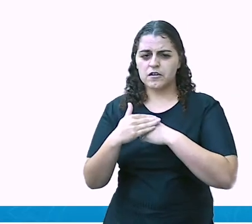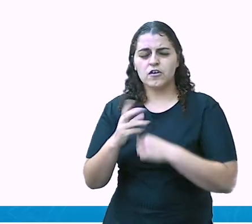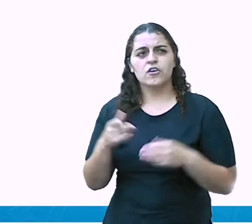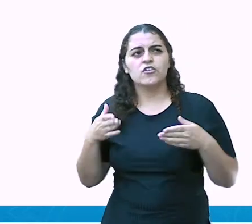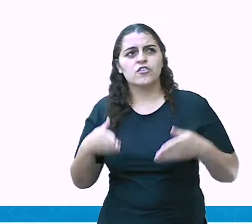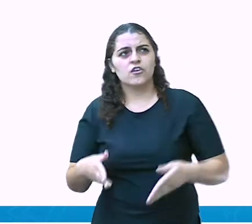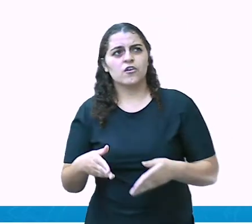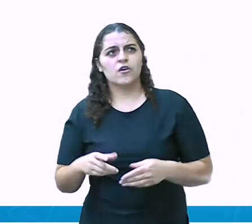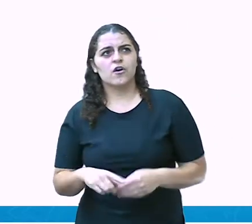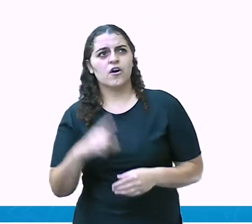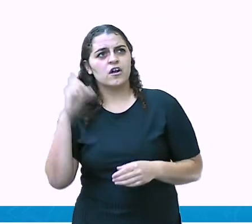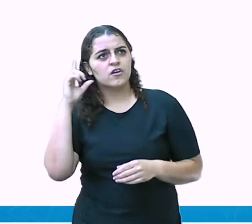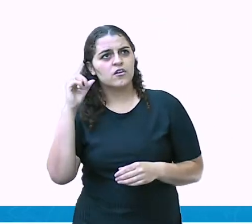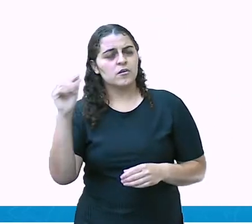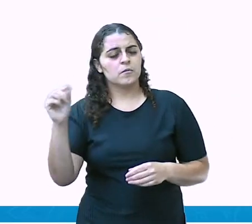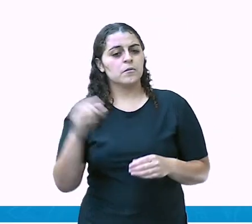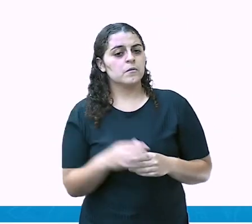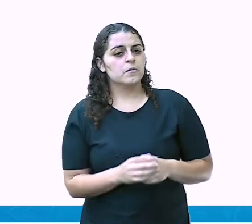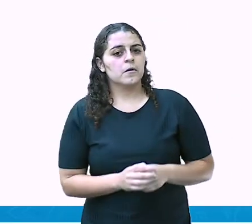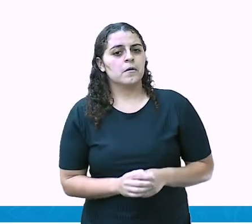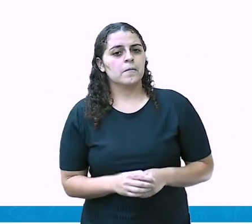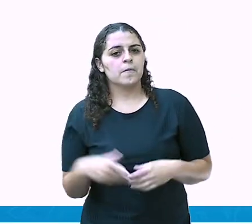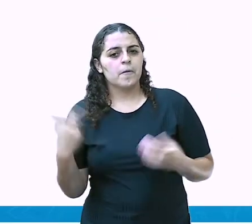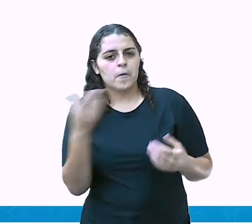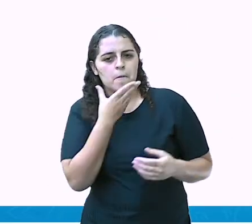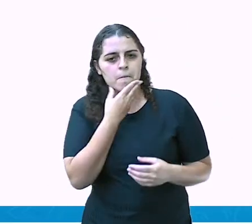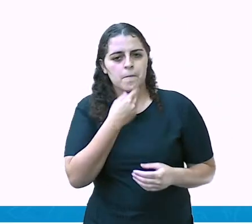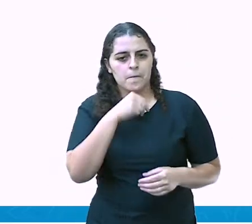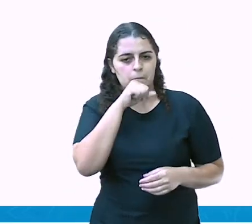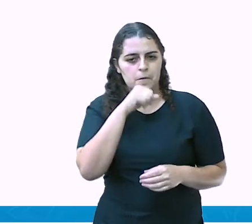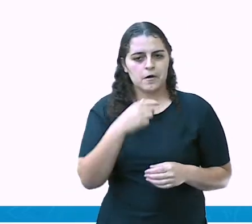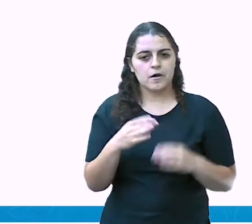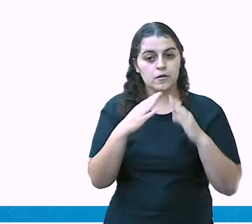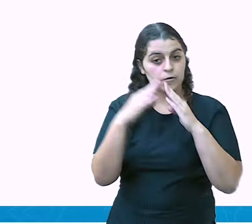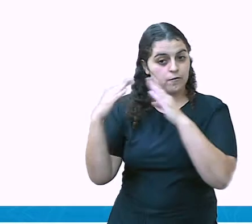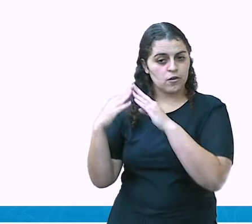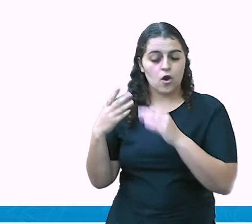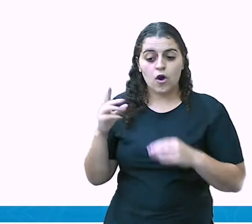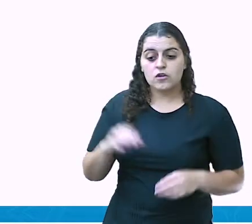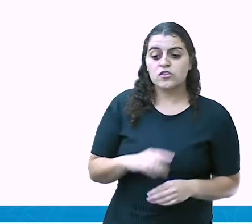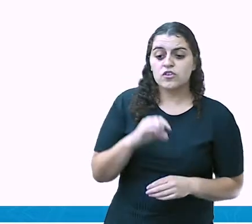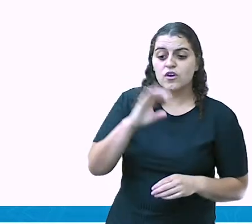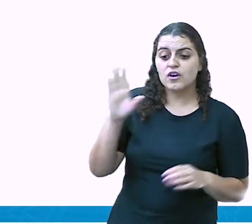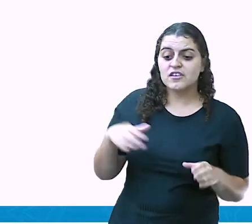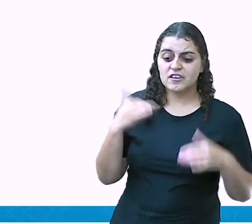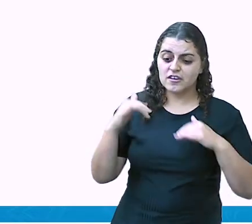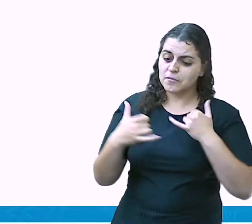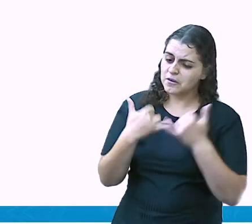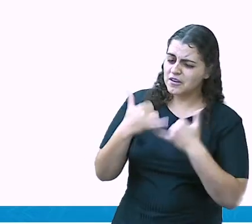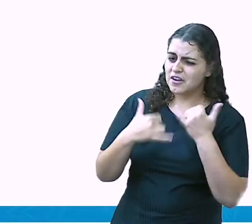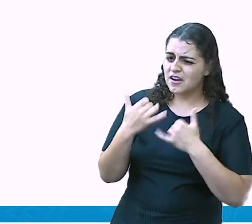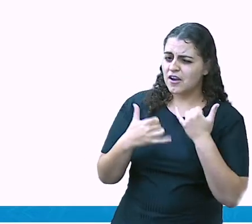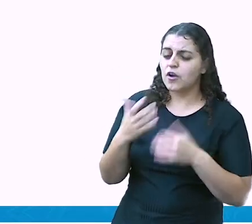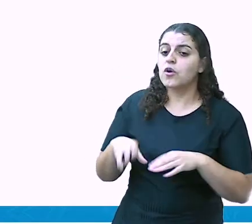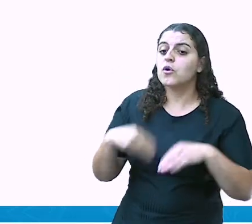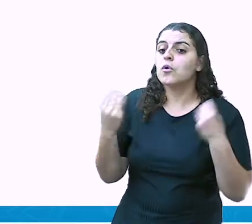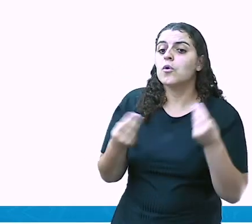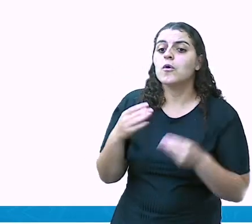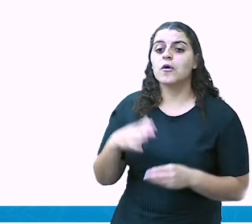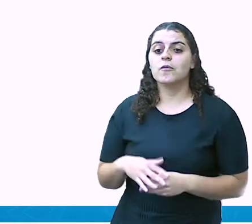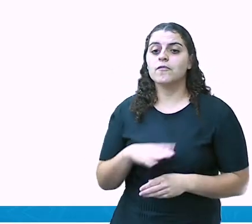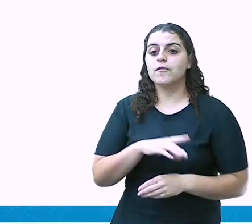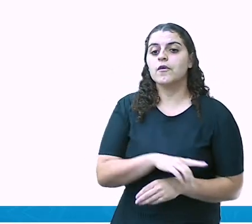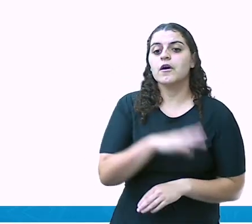E chegou a hora de buscar o coleguinha vizinho. O pai chegou lá no portão e perguntou, nossa, vocês brincaram muito. Como que foi a tarde?